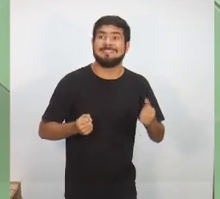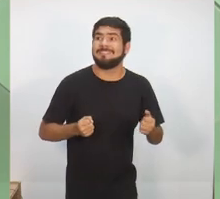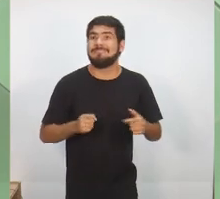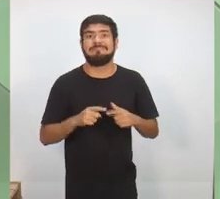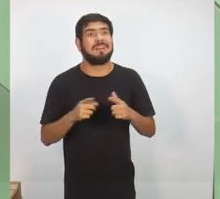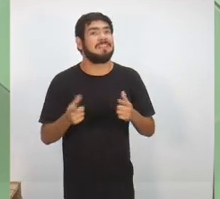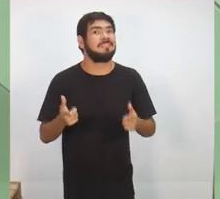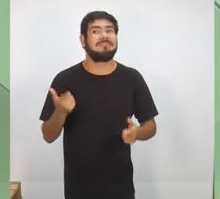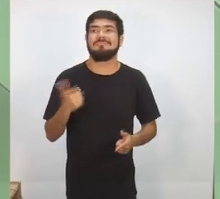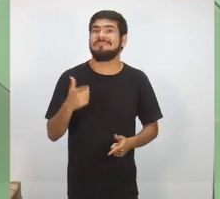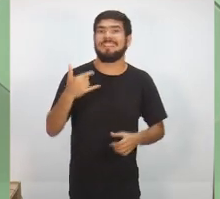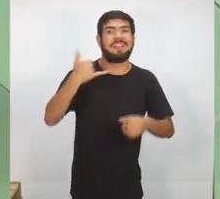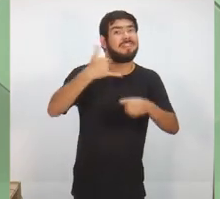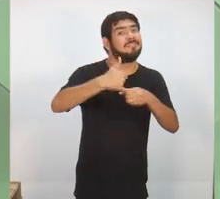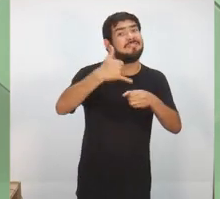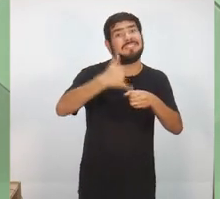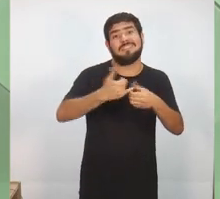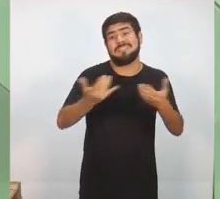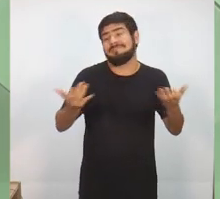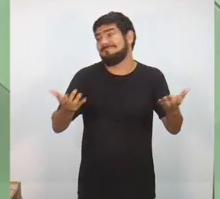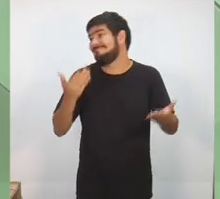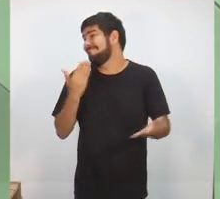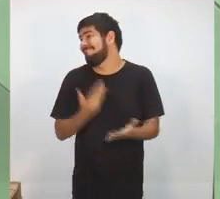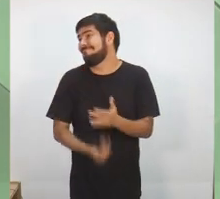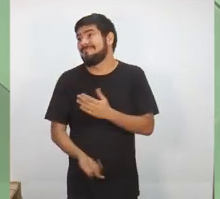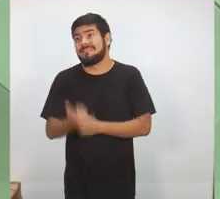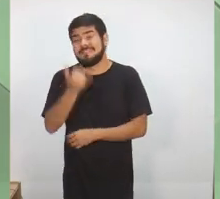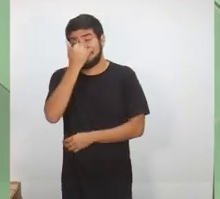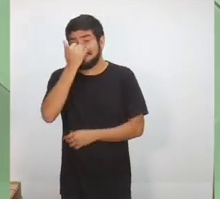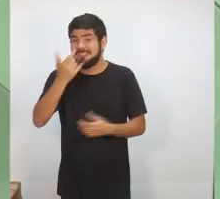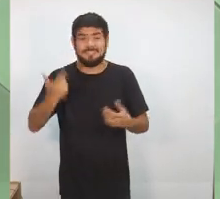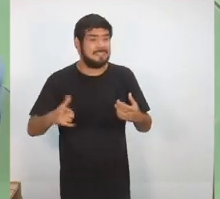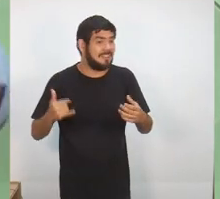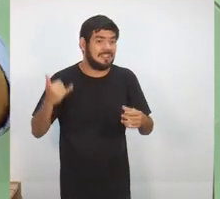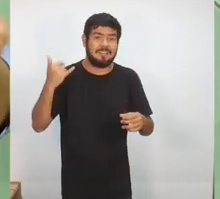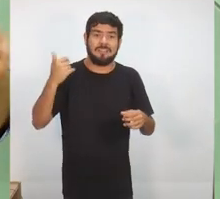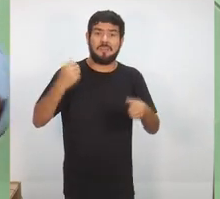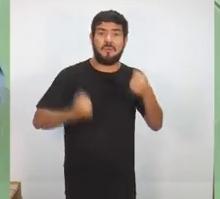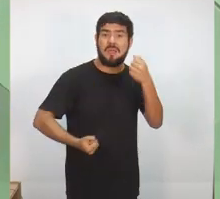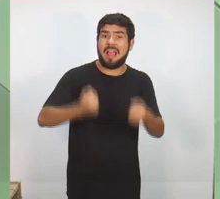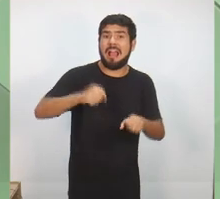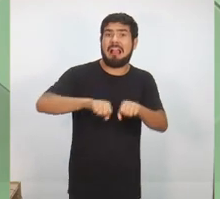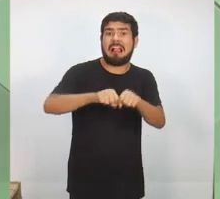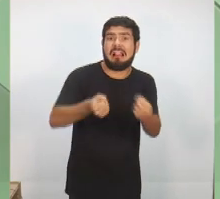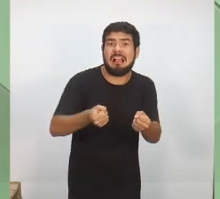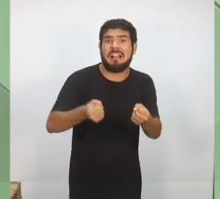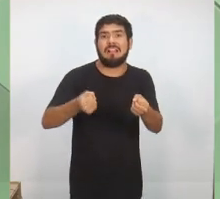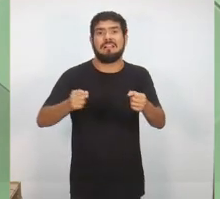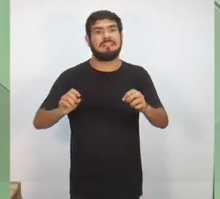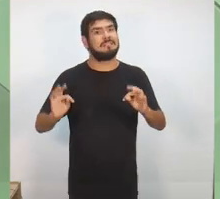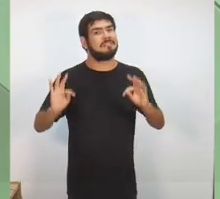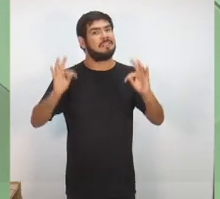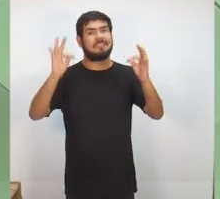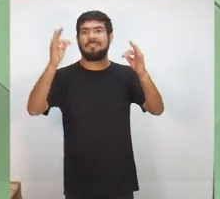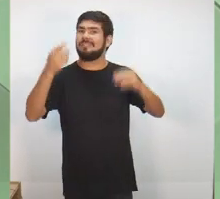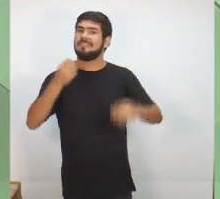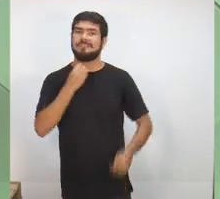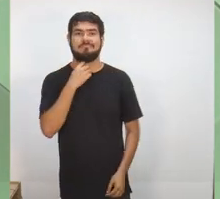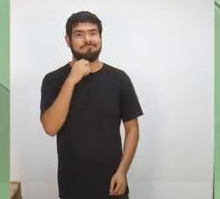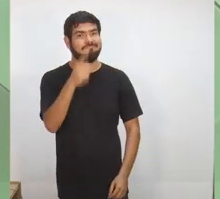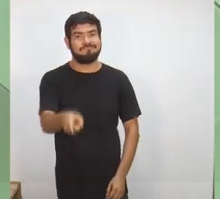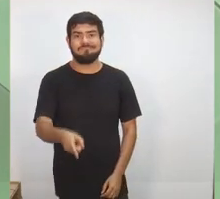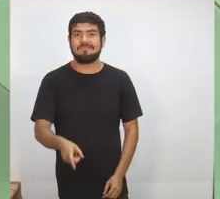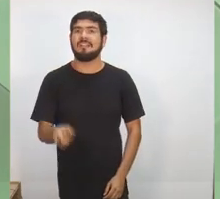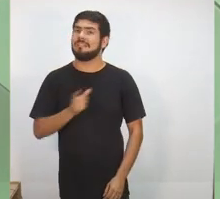mas não tem combustível na viatura, a viatura está sucateada. A tecnologia que é embarcada na viatura nem sempre funciona.